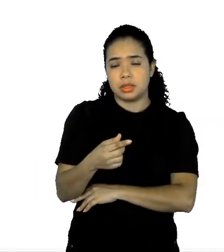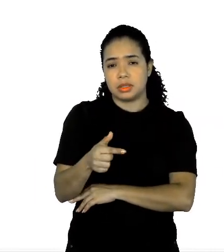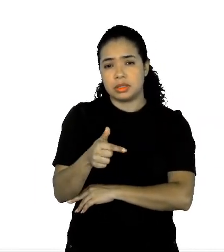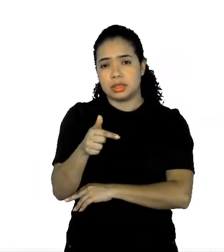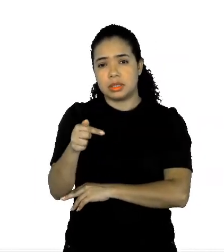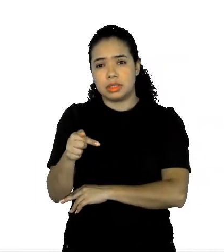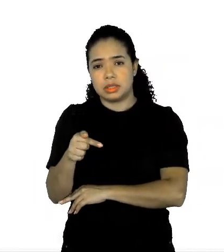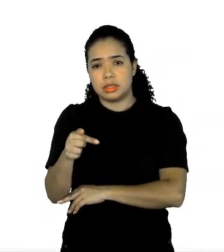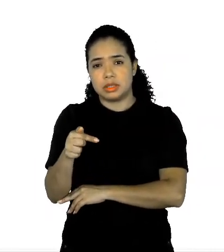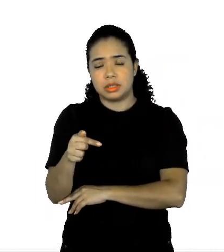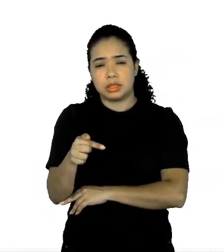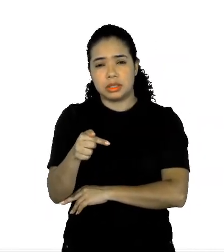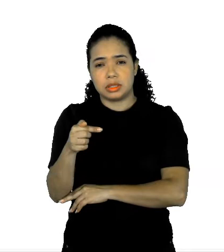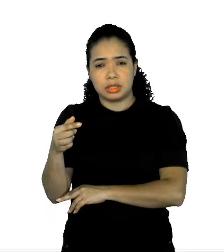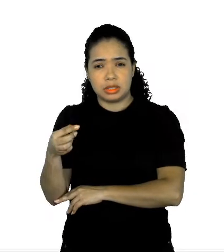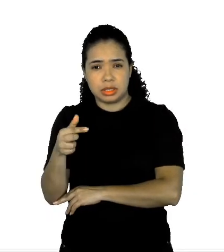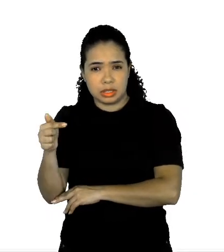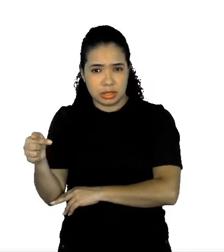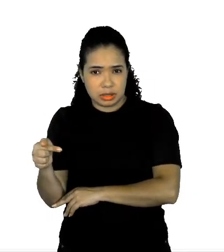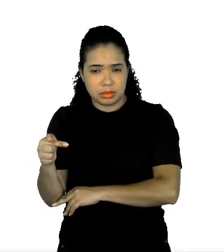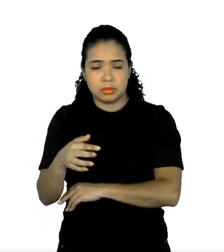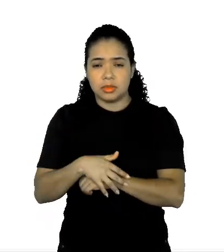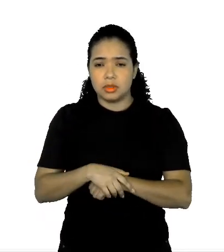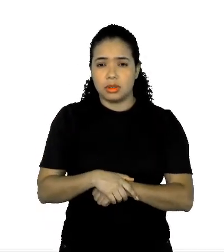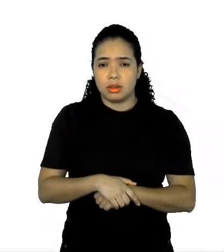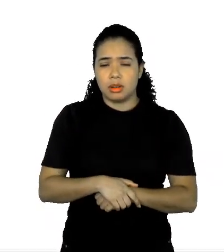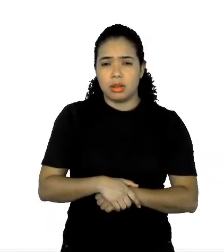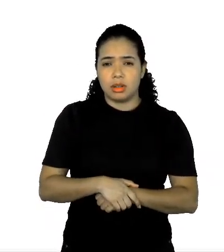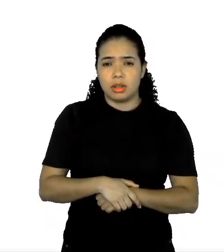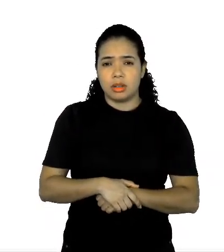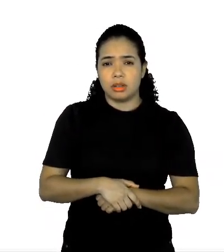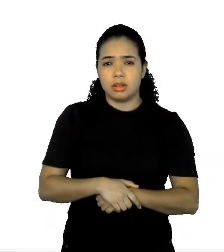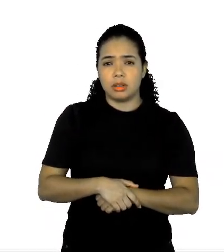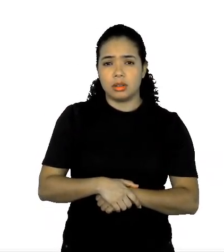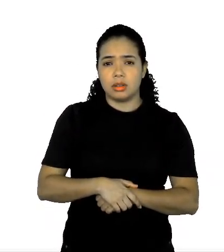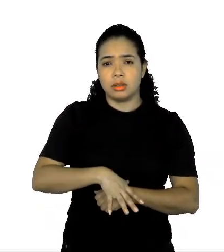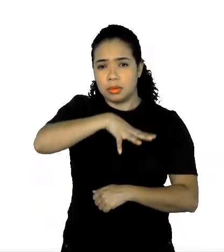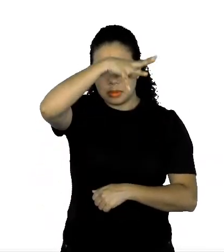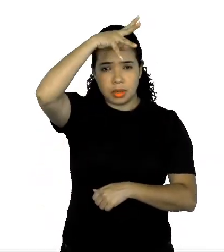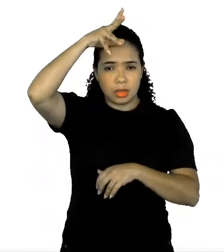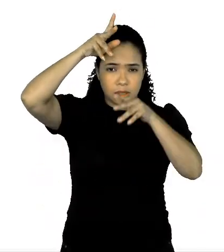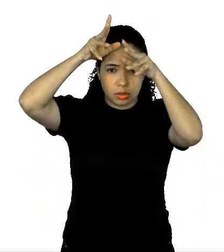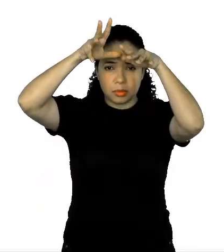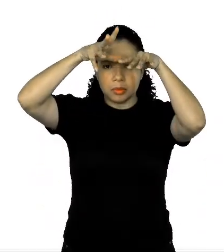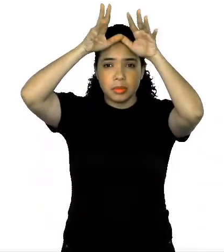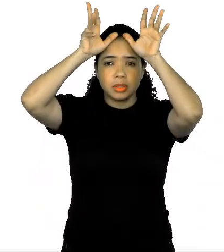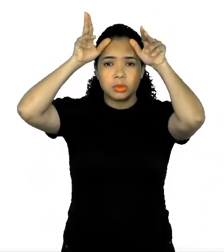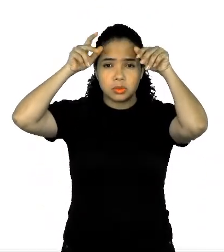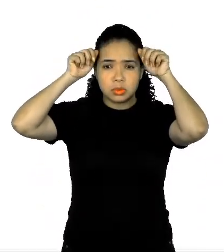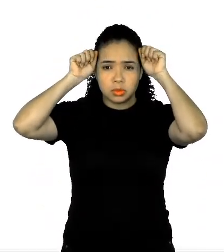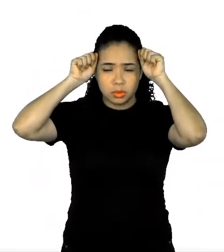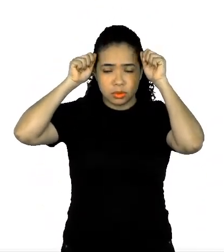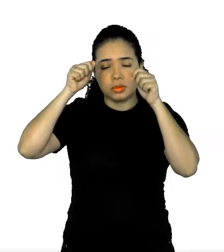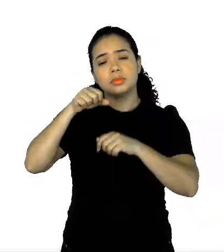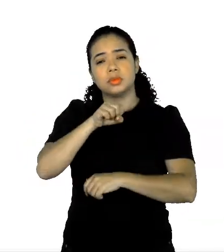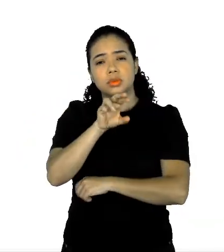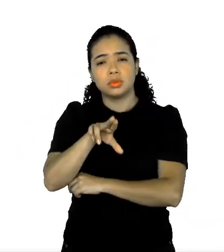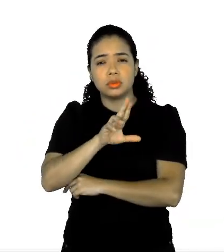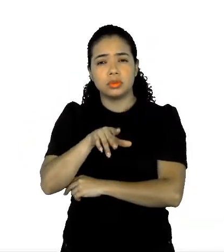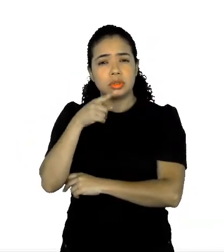gente tem Mato Grosso do Sul com 15.805 e 203 mortes. Então,